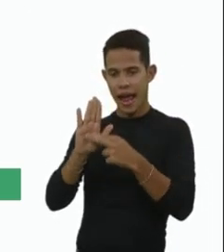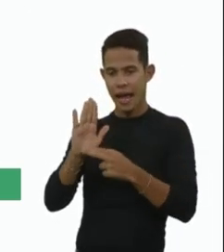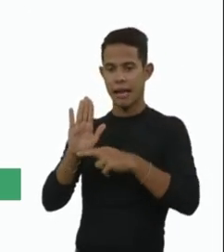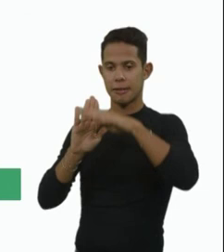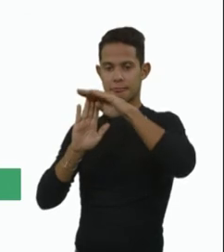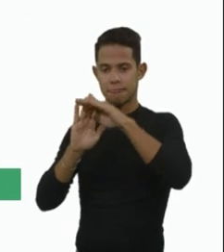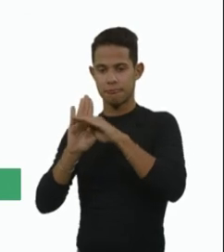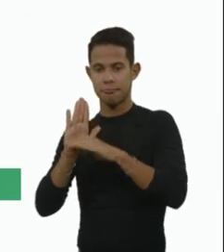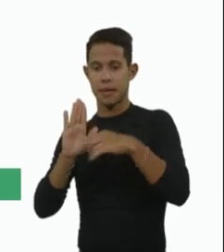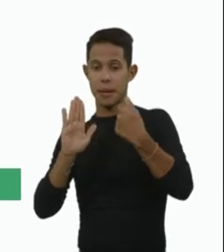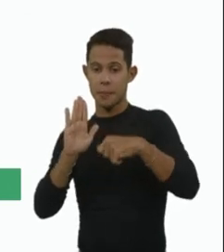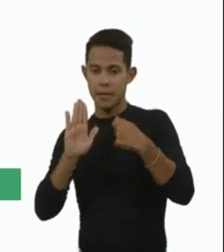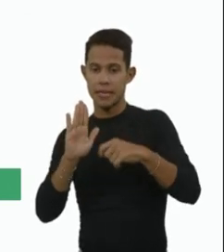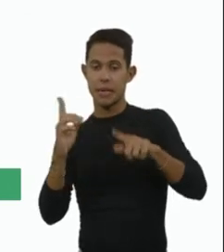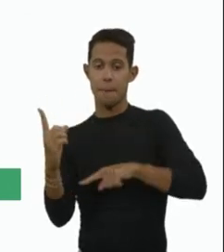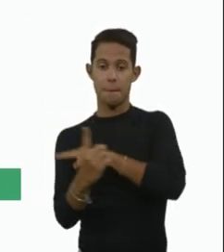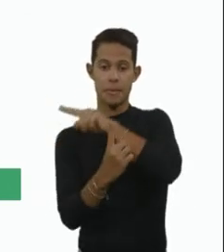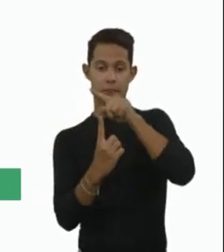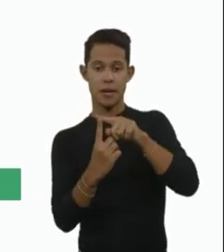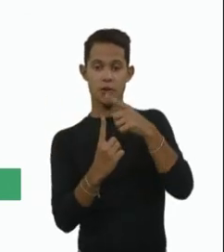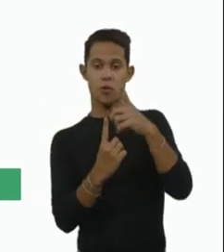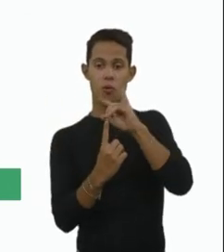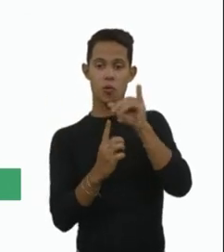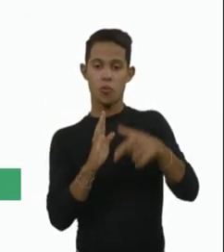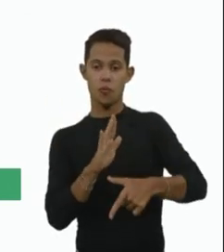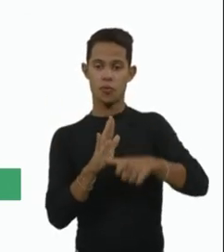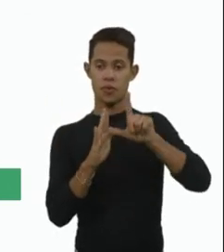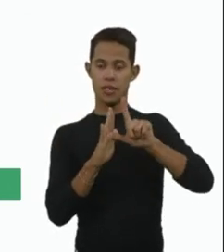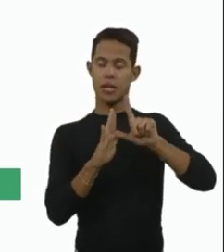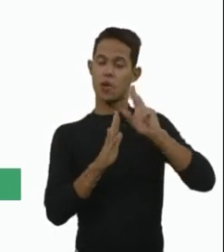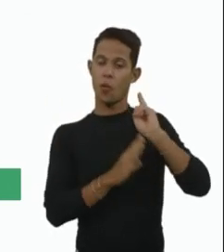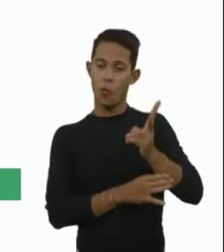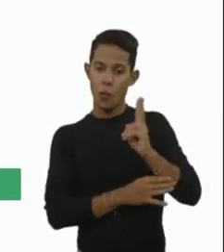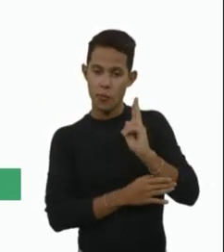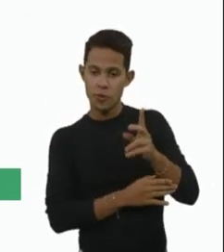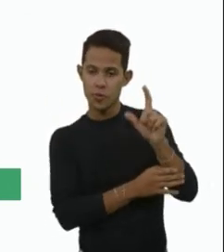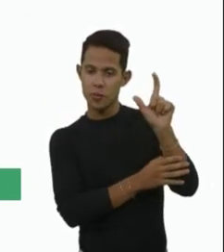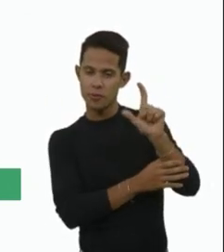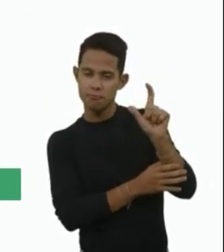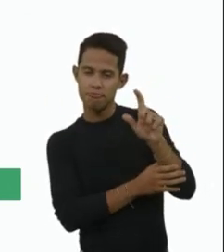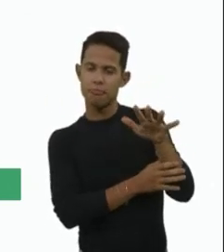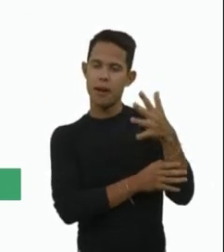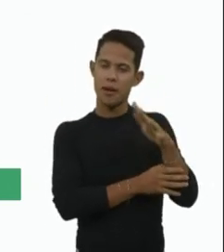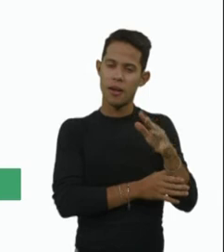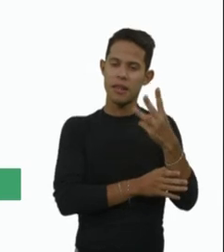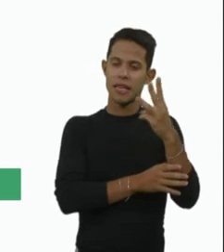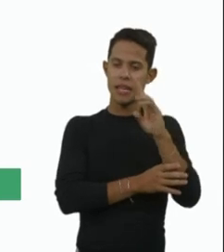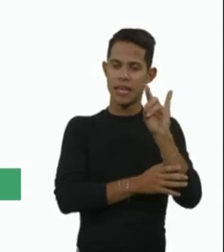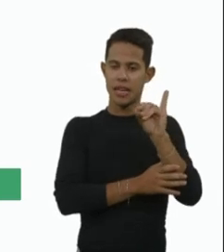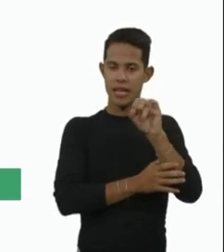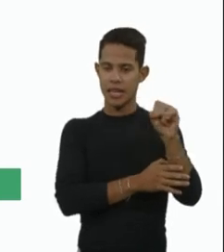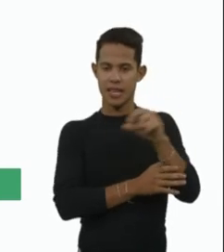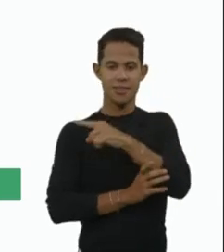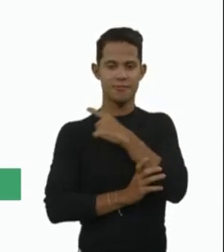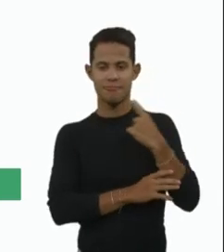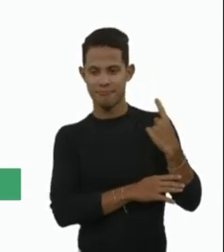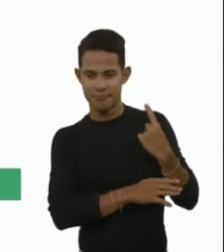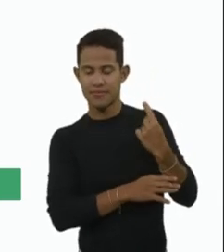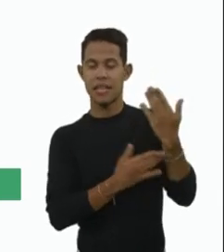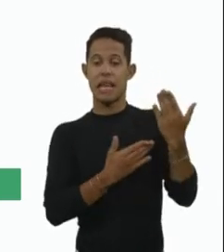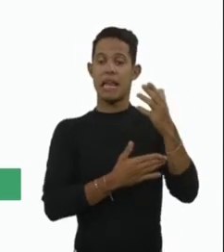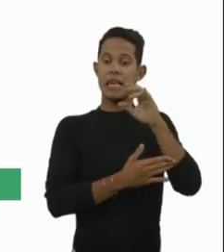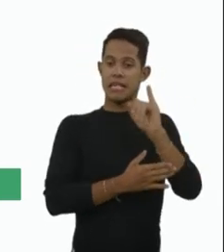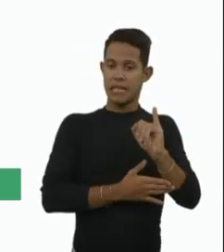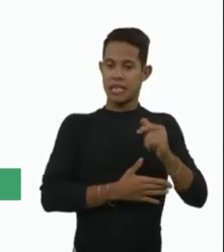corticosteroide um dia antes, e a gente mantém numa dose pelo menos por 30 dias. Se a função hepática estiver